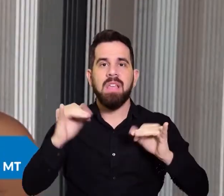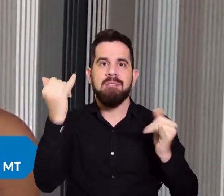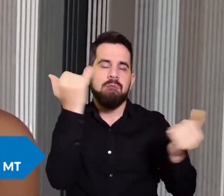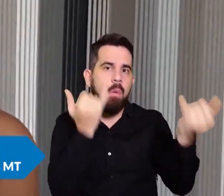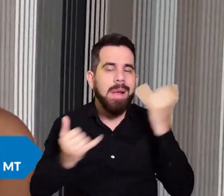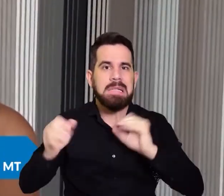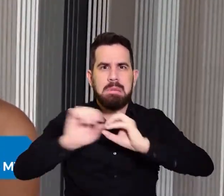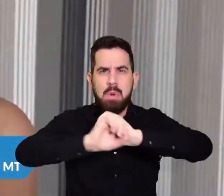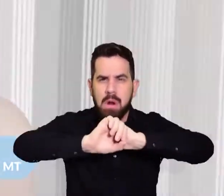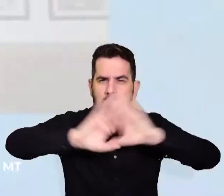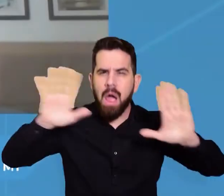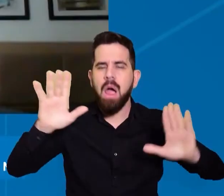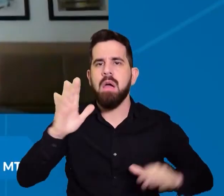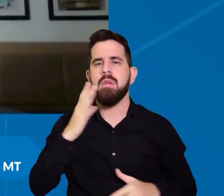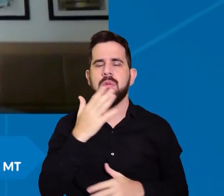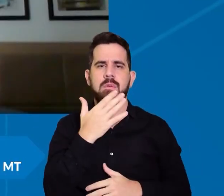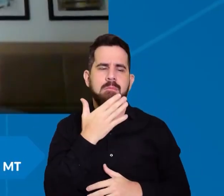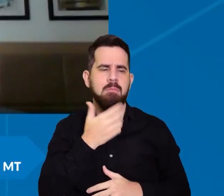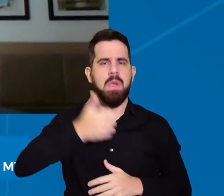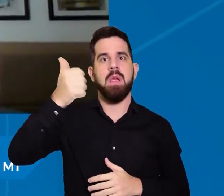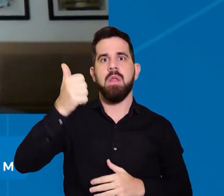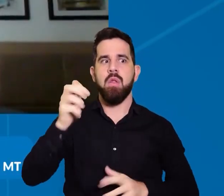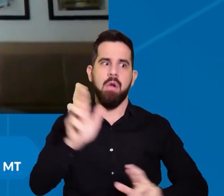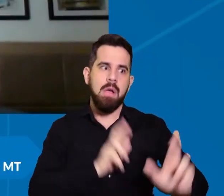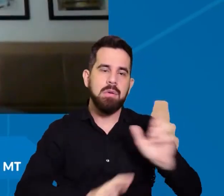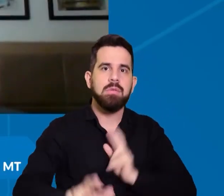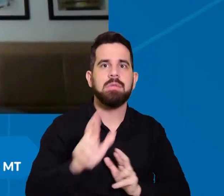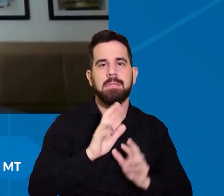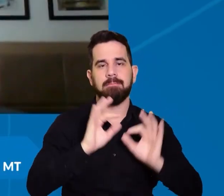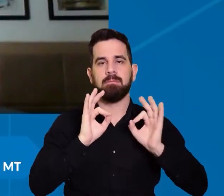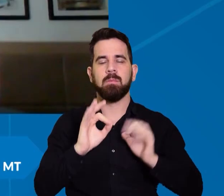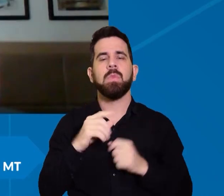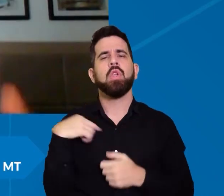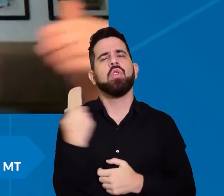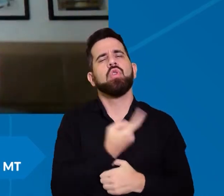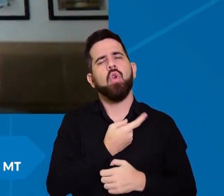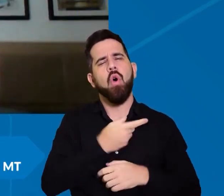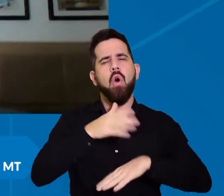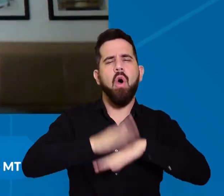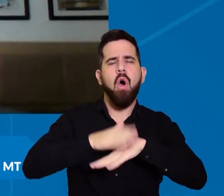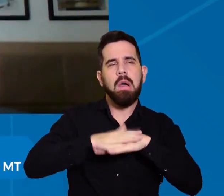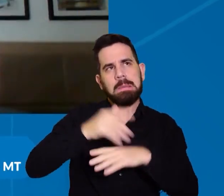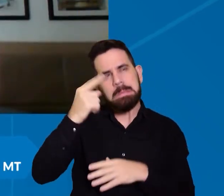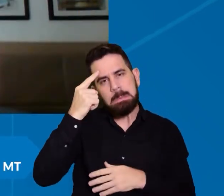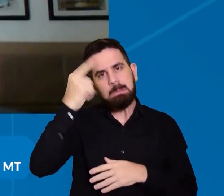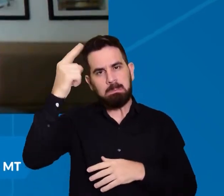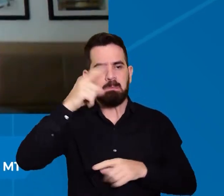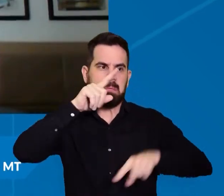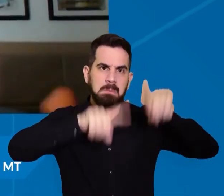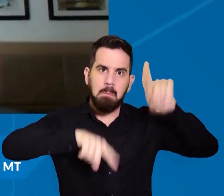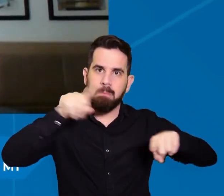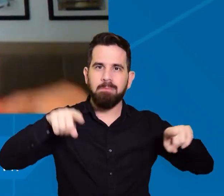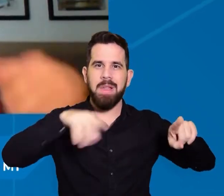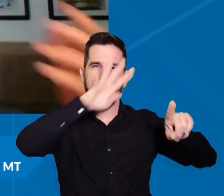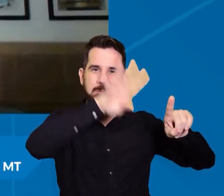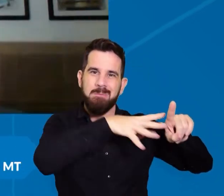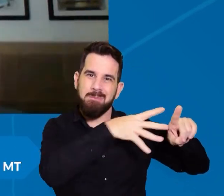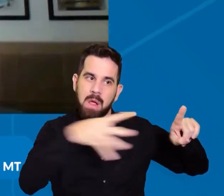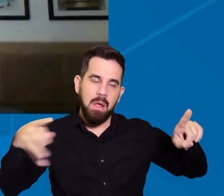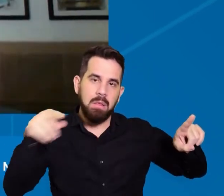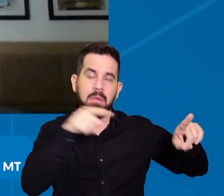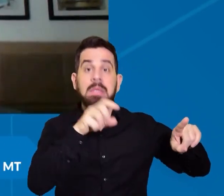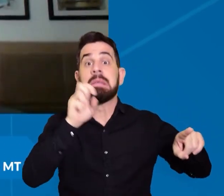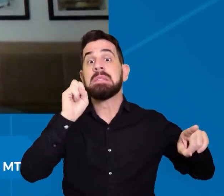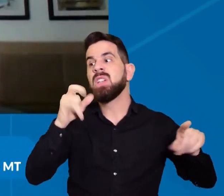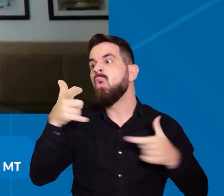serão os resultados. E a gente criou também essa planilha com a intenção de que se algum outro município do interior, alguma pessoa